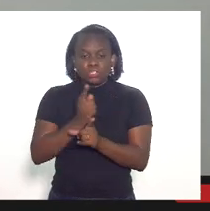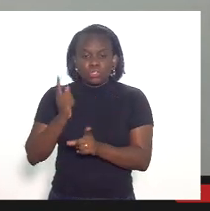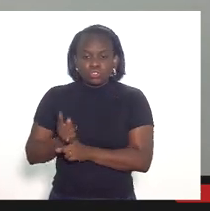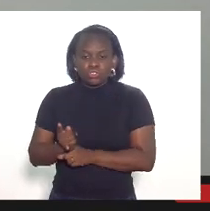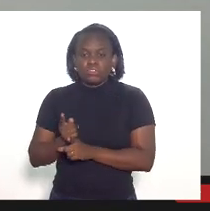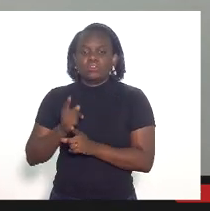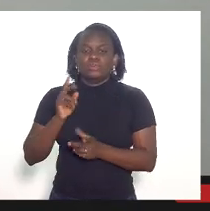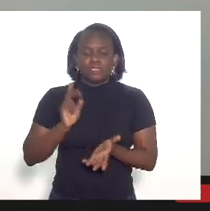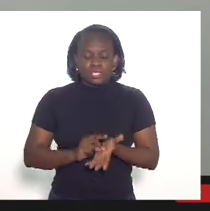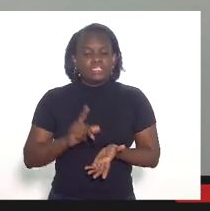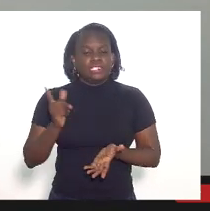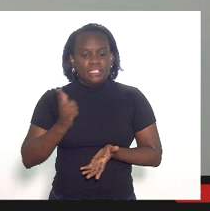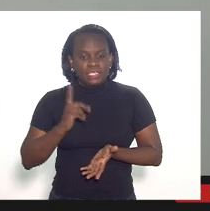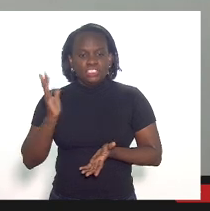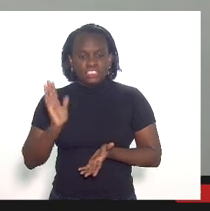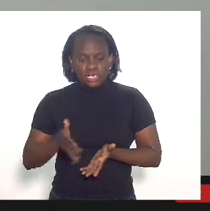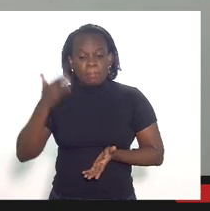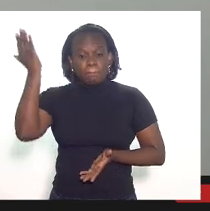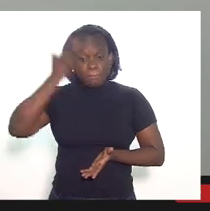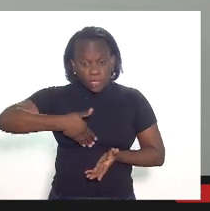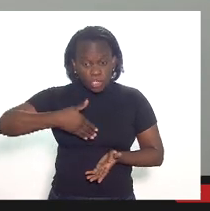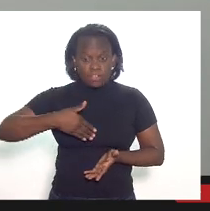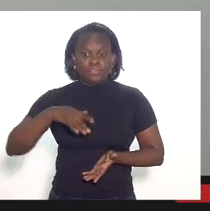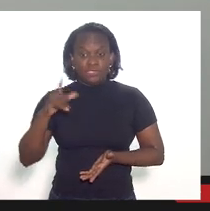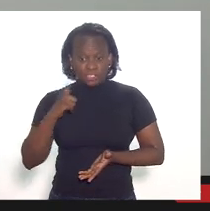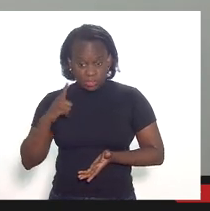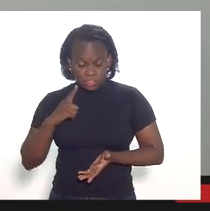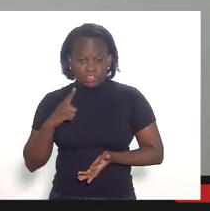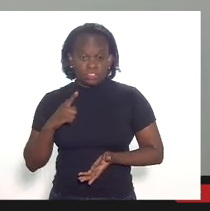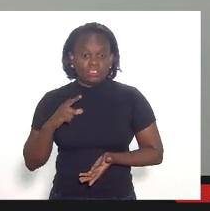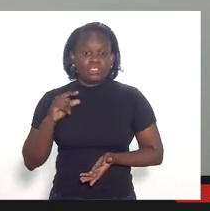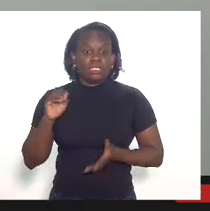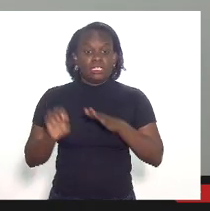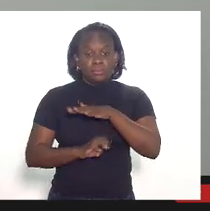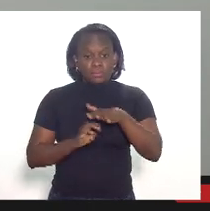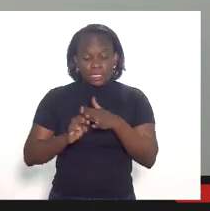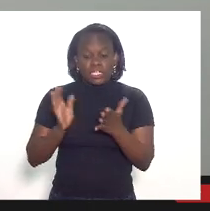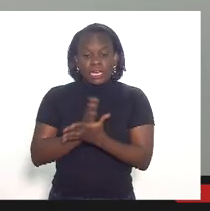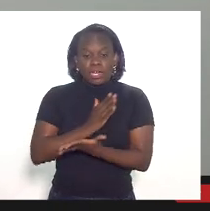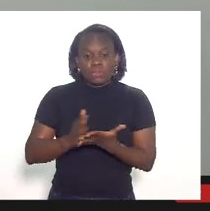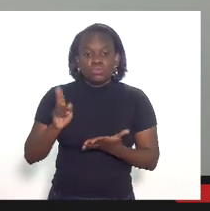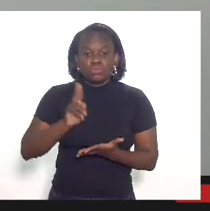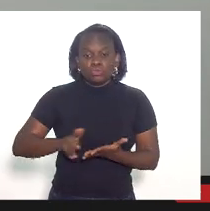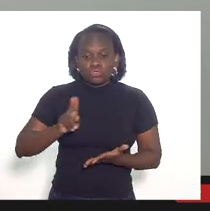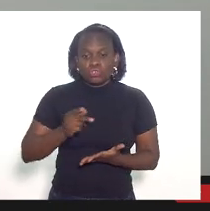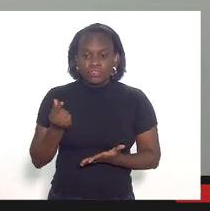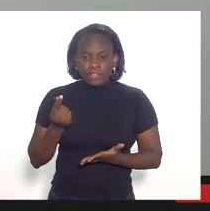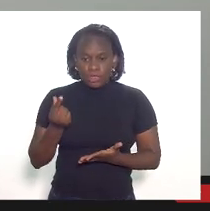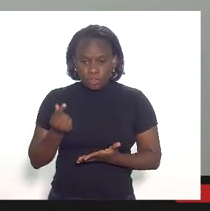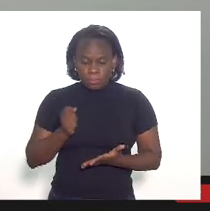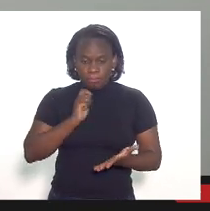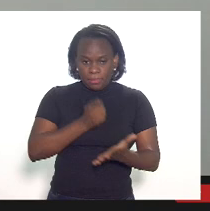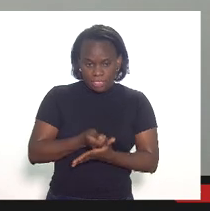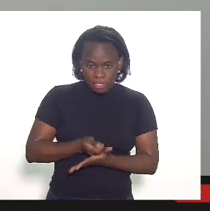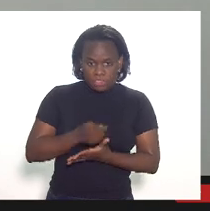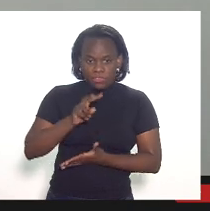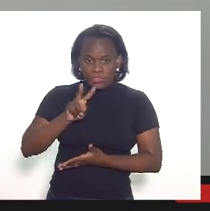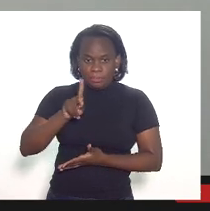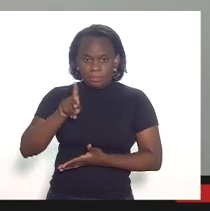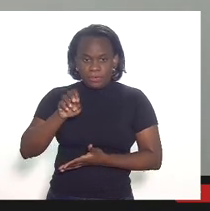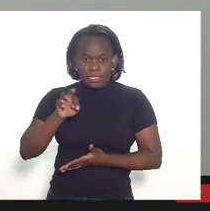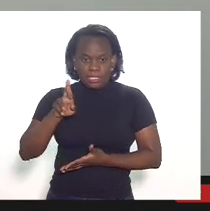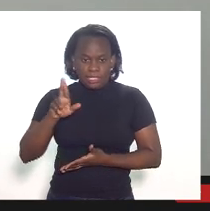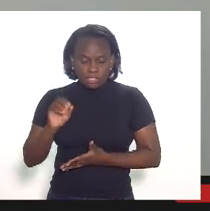mesmo então assim já existe comprovação atestada de que empresas utilizaram os valores pagos no repetro